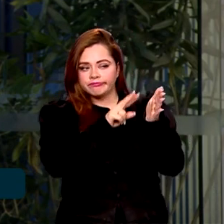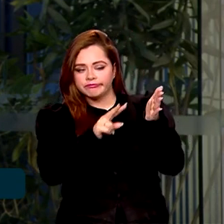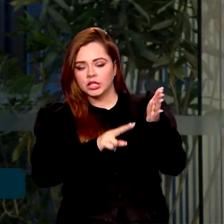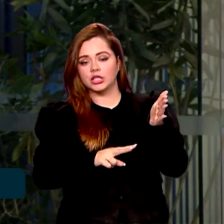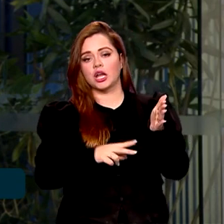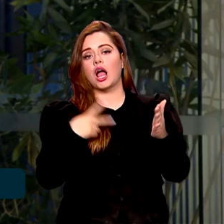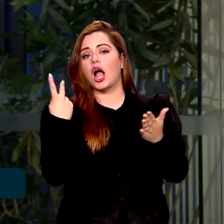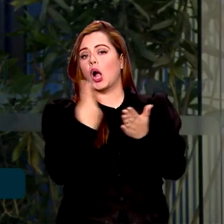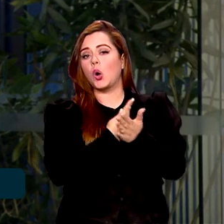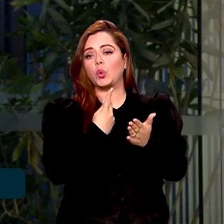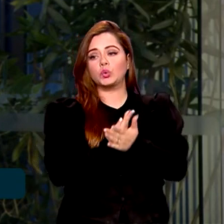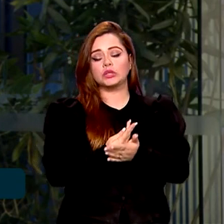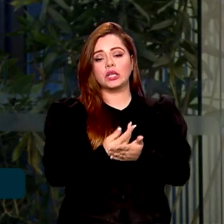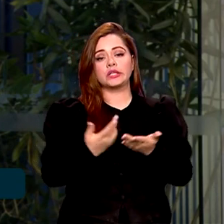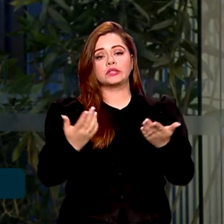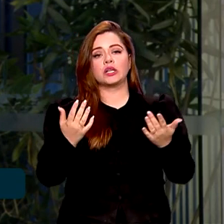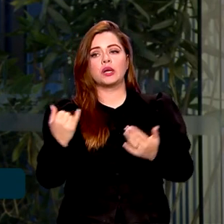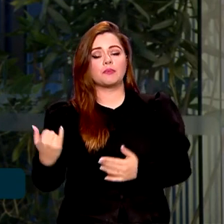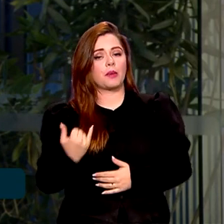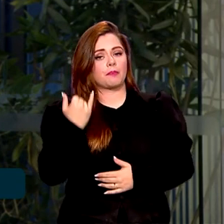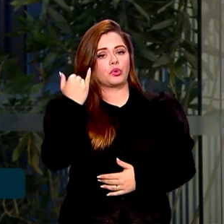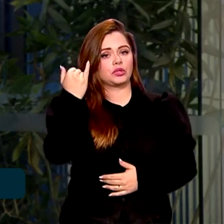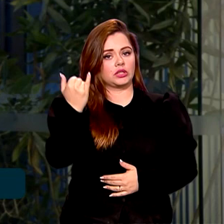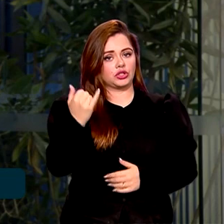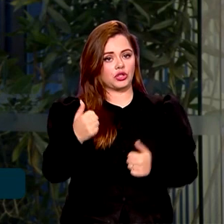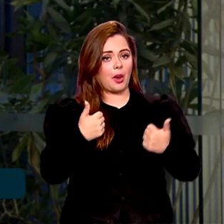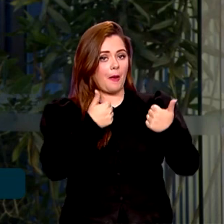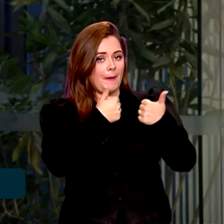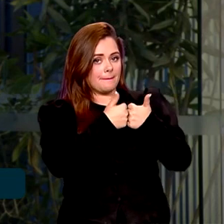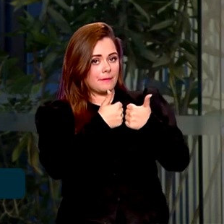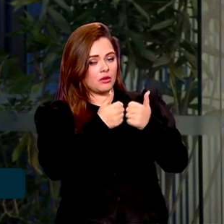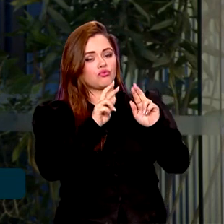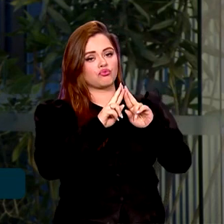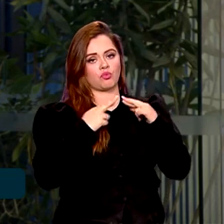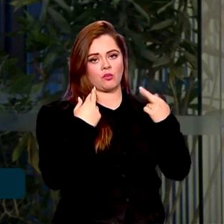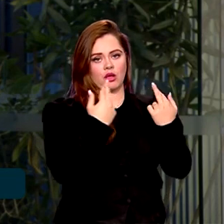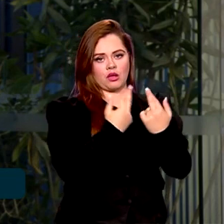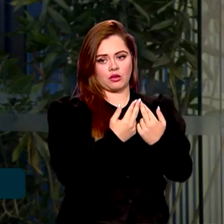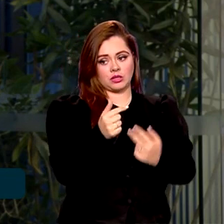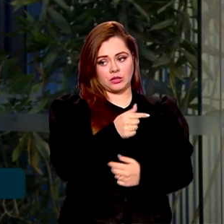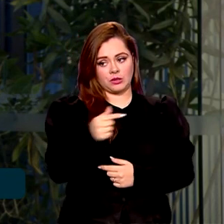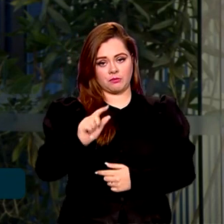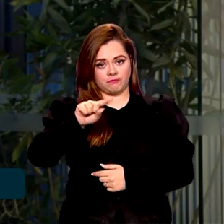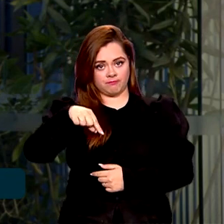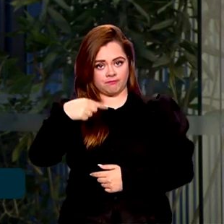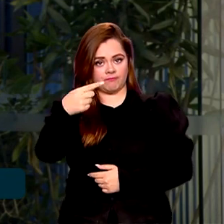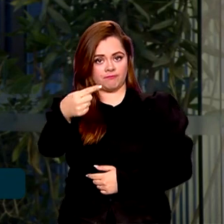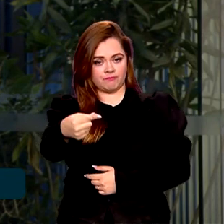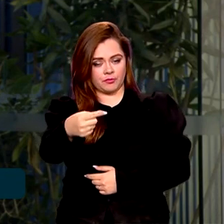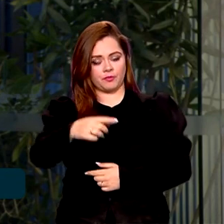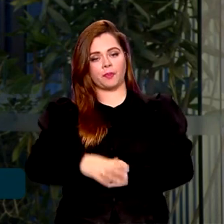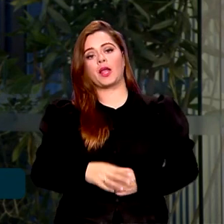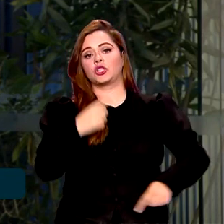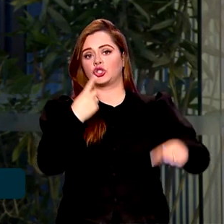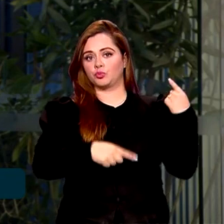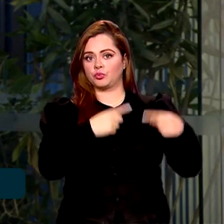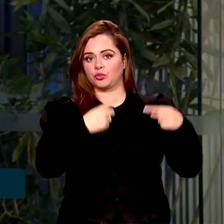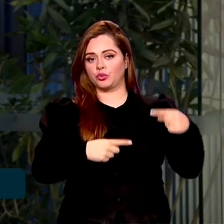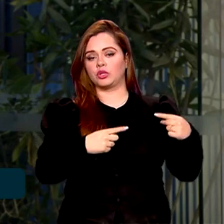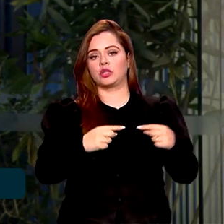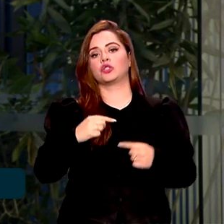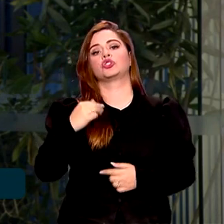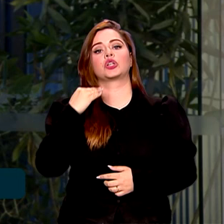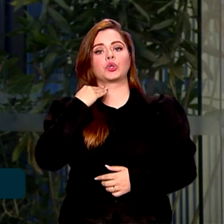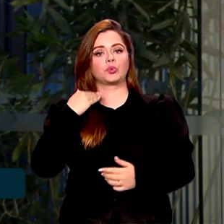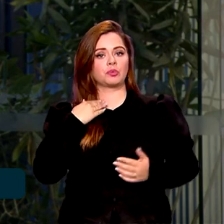num momento muito importante. Às vésperas de uma reunião que acontece na semana que vem do Comitê de Política Monetária do Banco Central, que